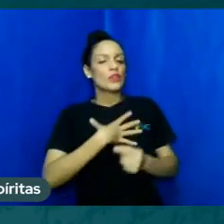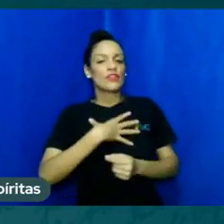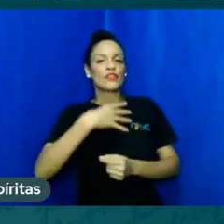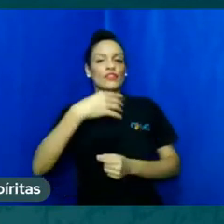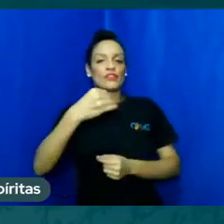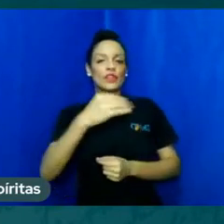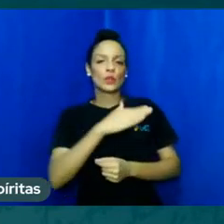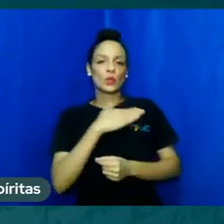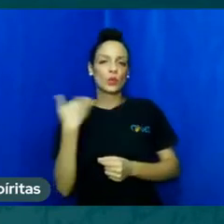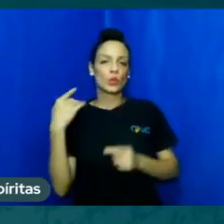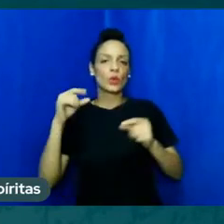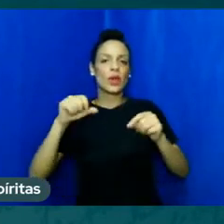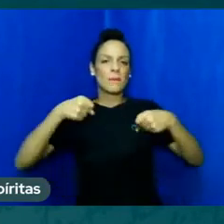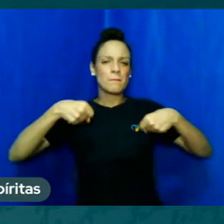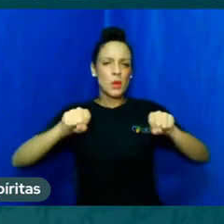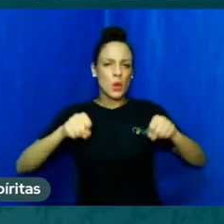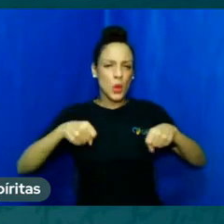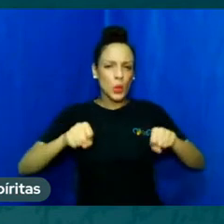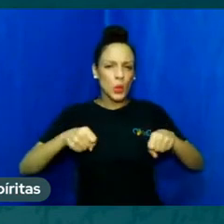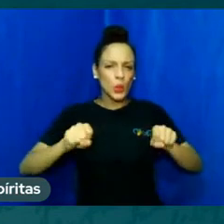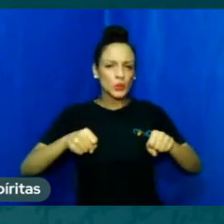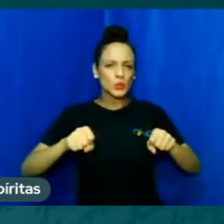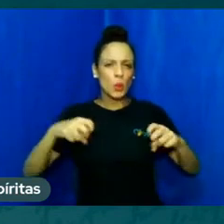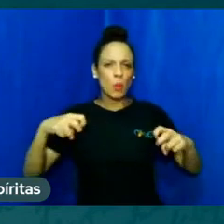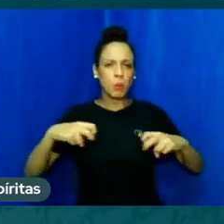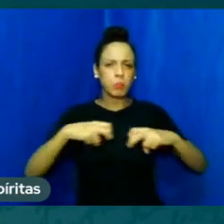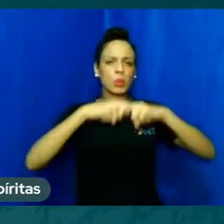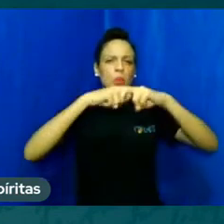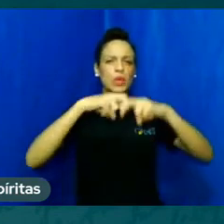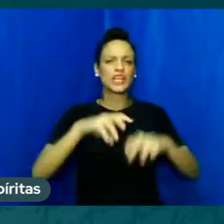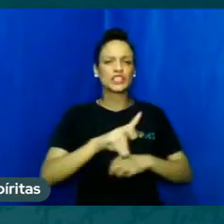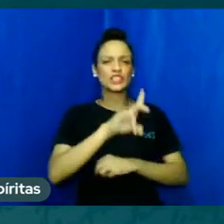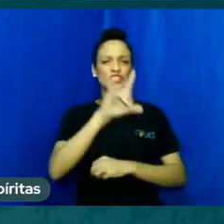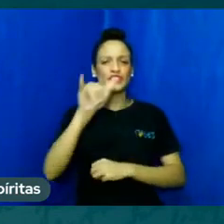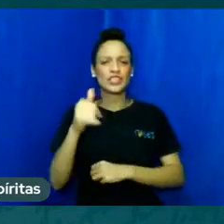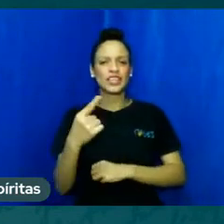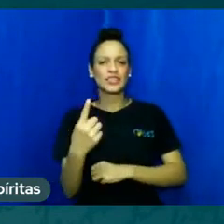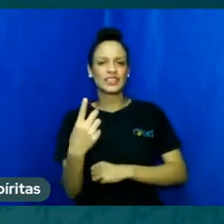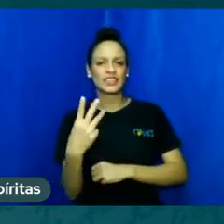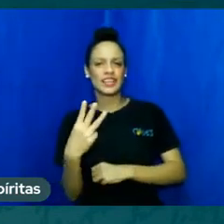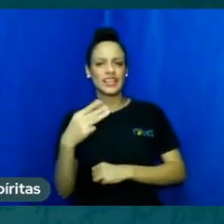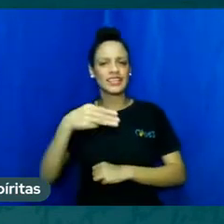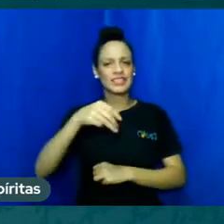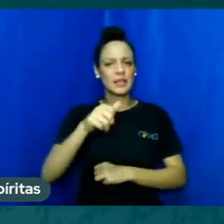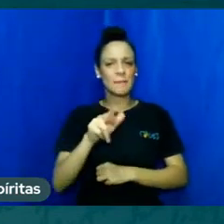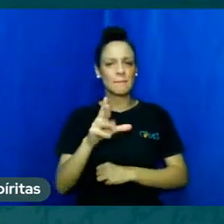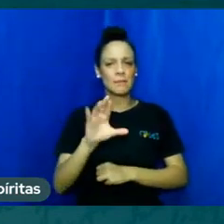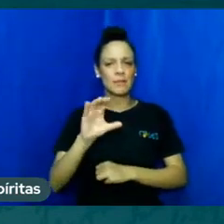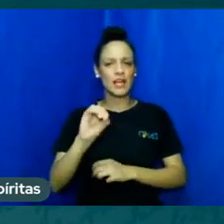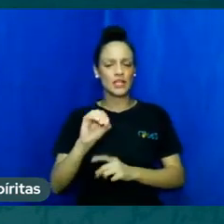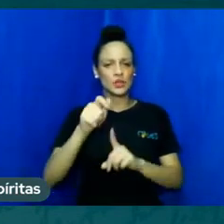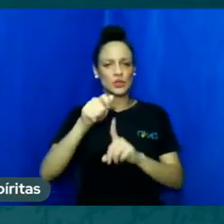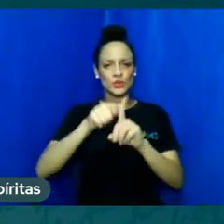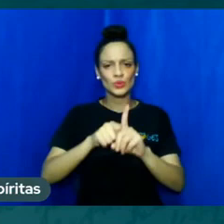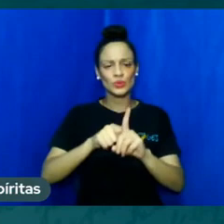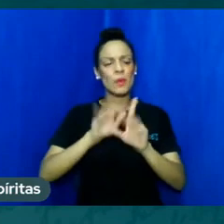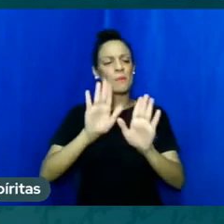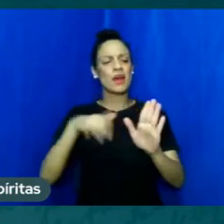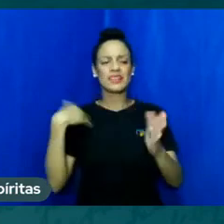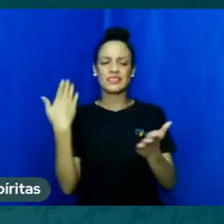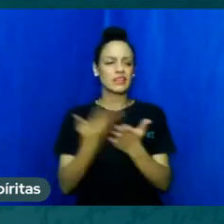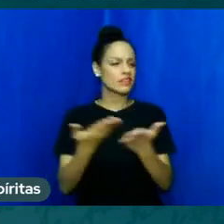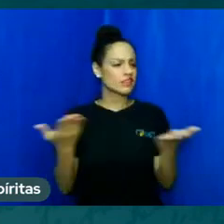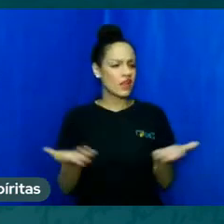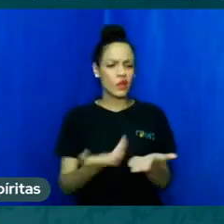13 de março e até agora não consigo aceitar essa perda tá sendo difícil entender